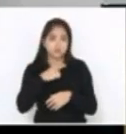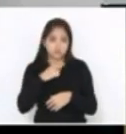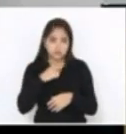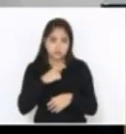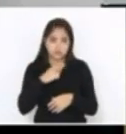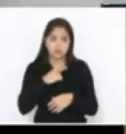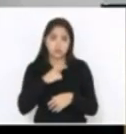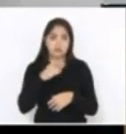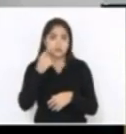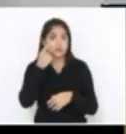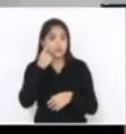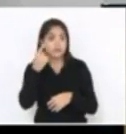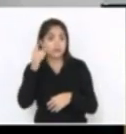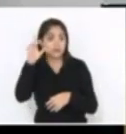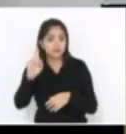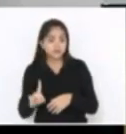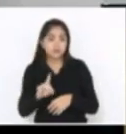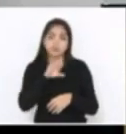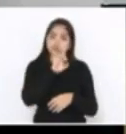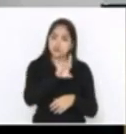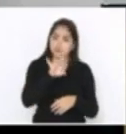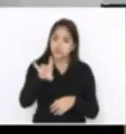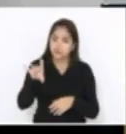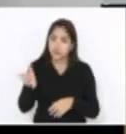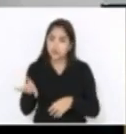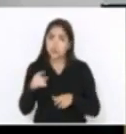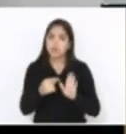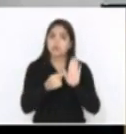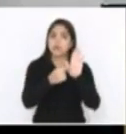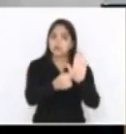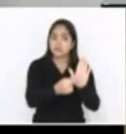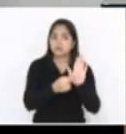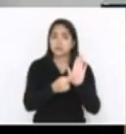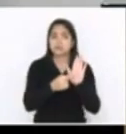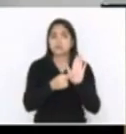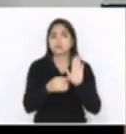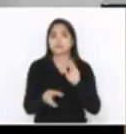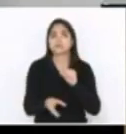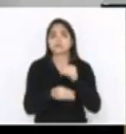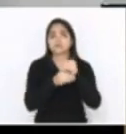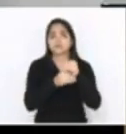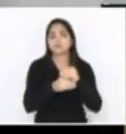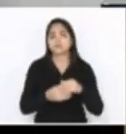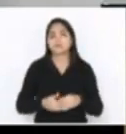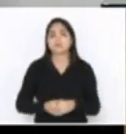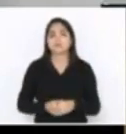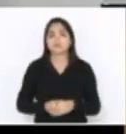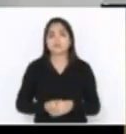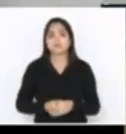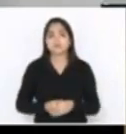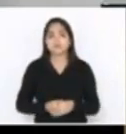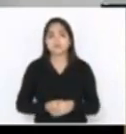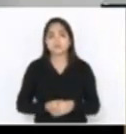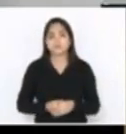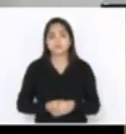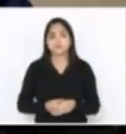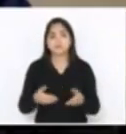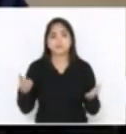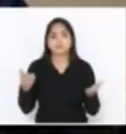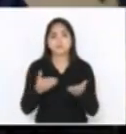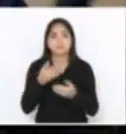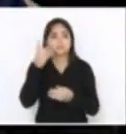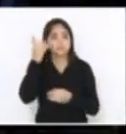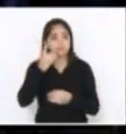reaver esse direito nosso de fazer as indicações das emendas. Muito obrigado, Sr. Presidente. Com a palavra, o